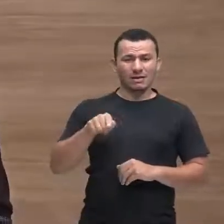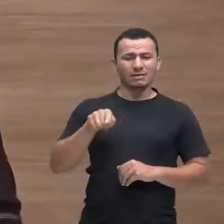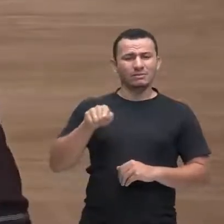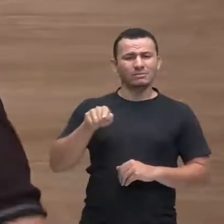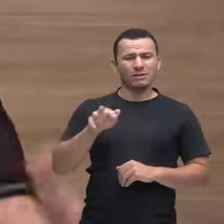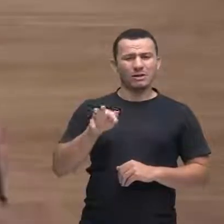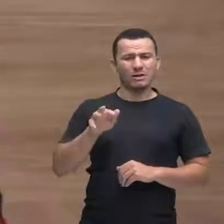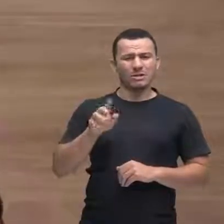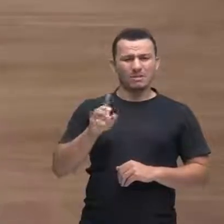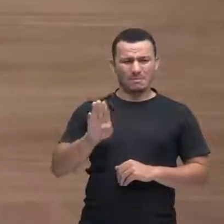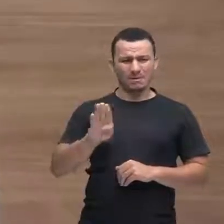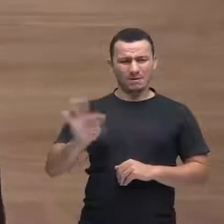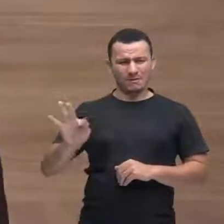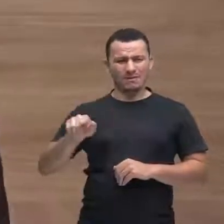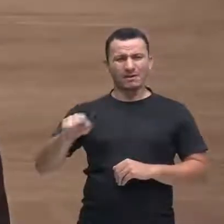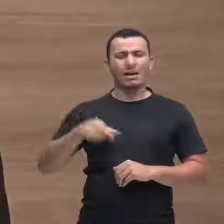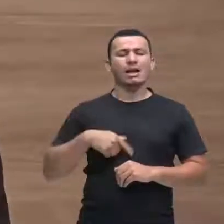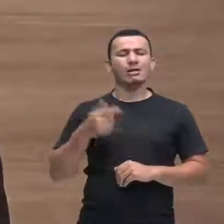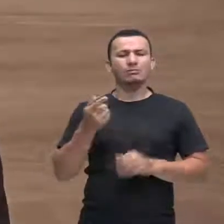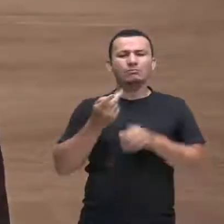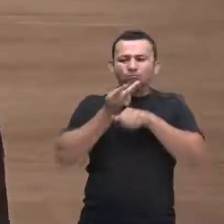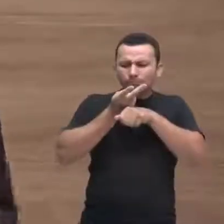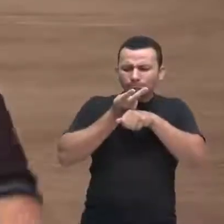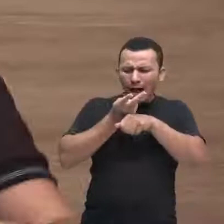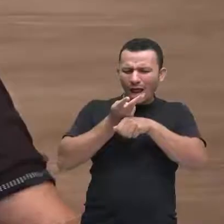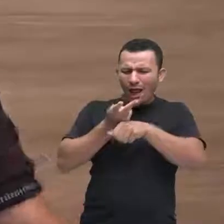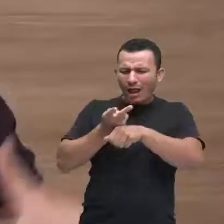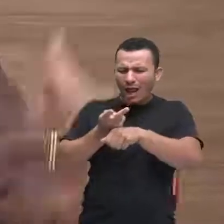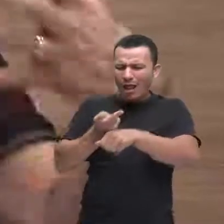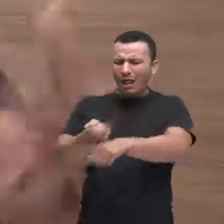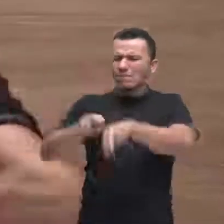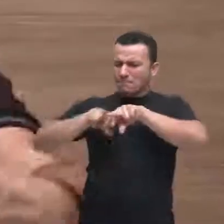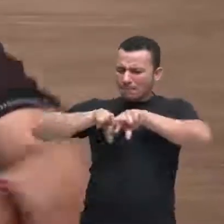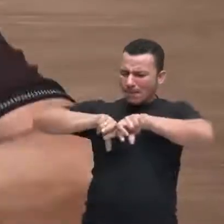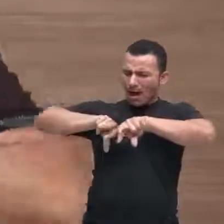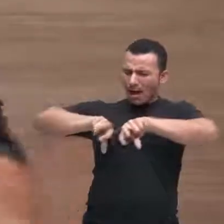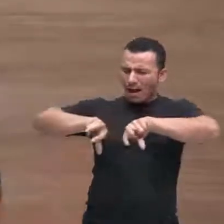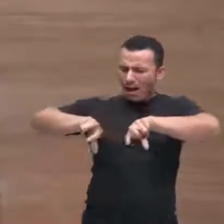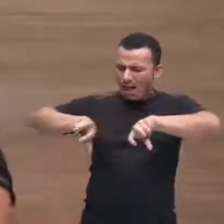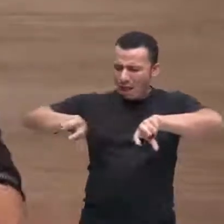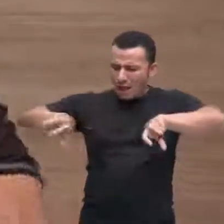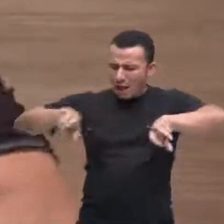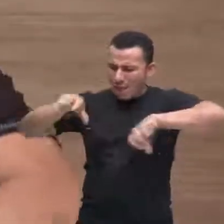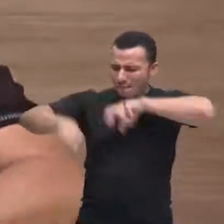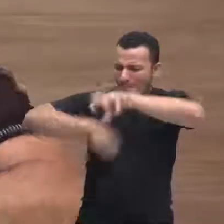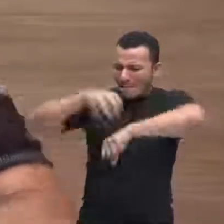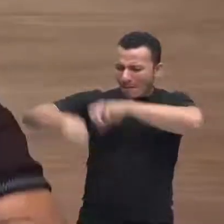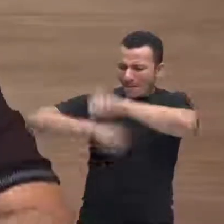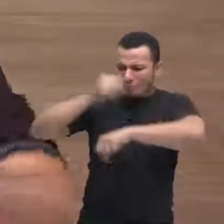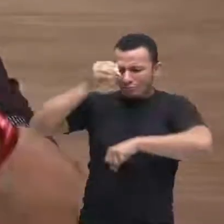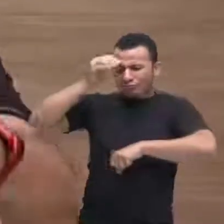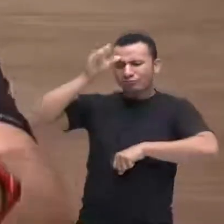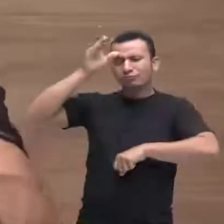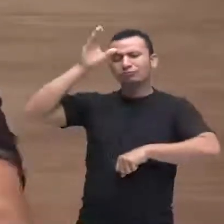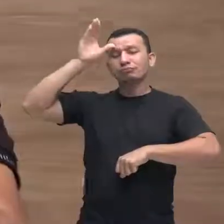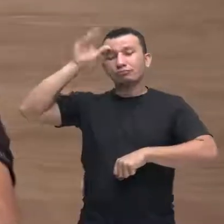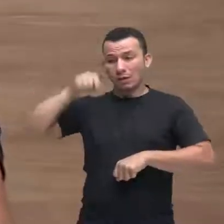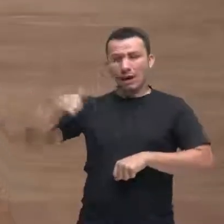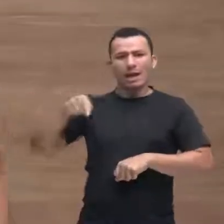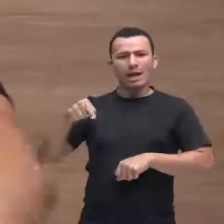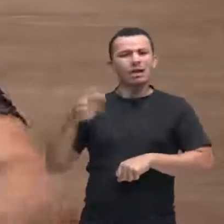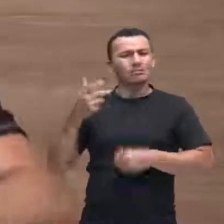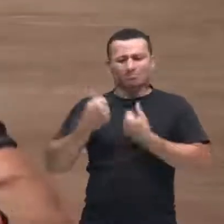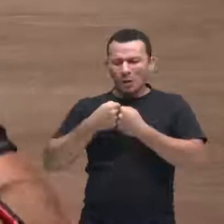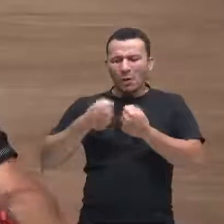buscador de conhecimentos ele foi além das dificuldades Paulo enfrentava ônibus